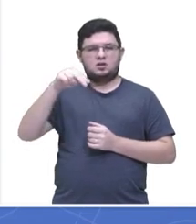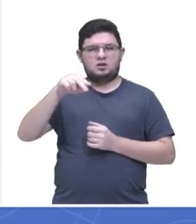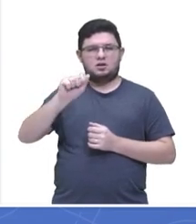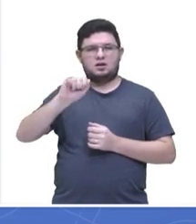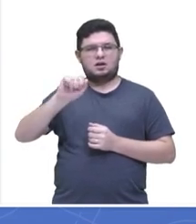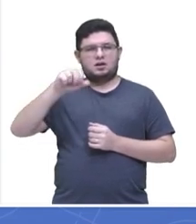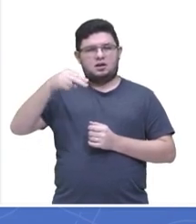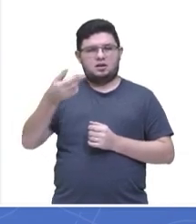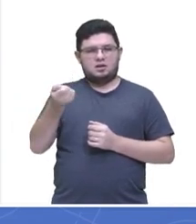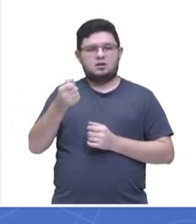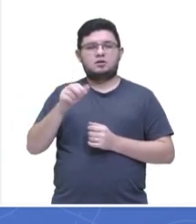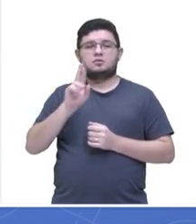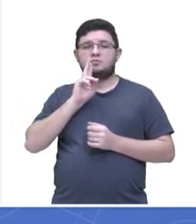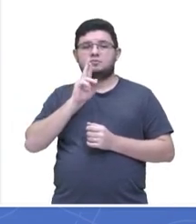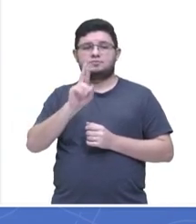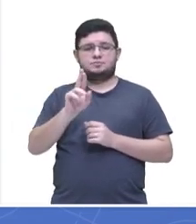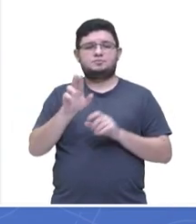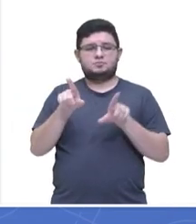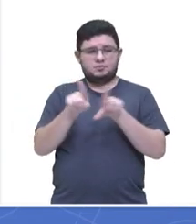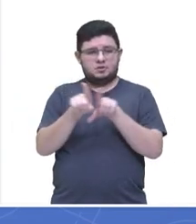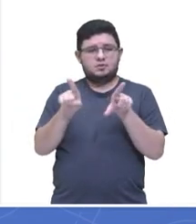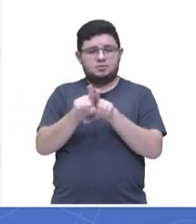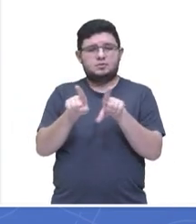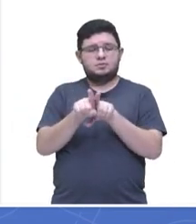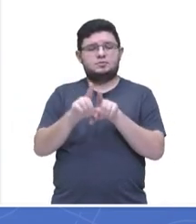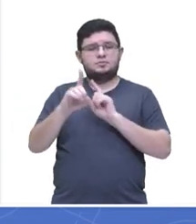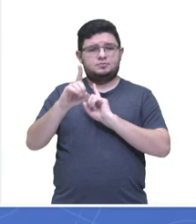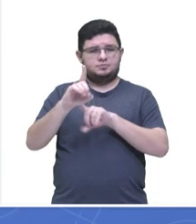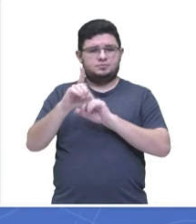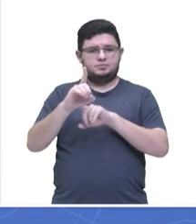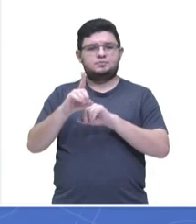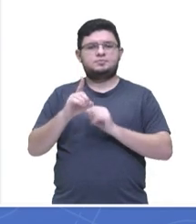Holanda de Souza, resposta também, letra D.